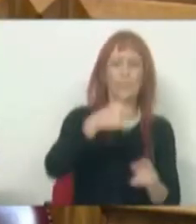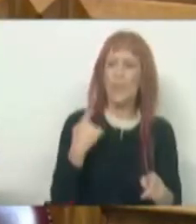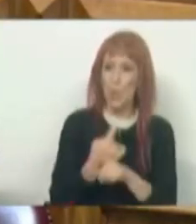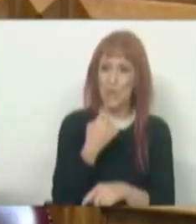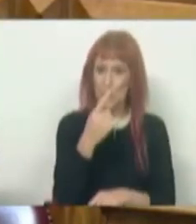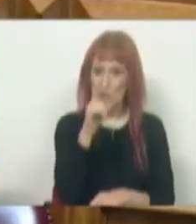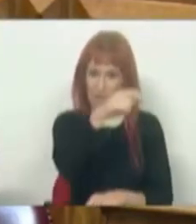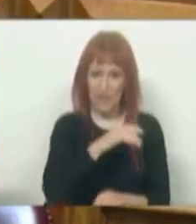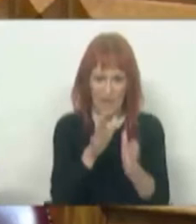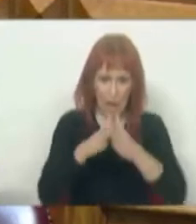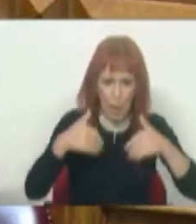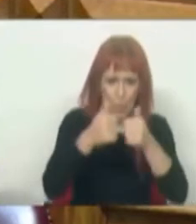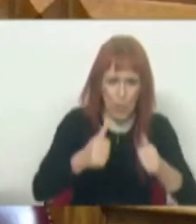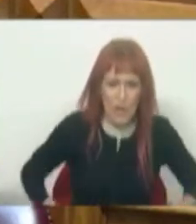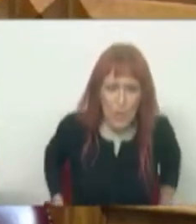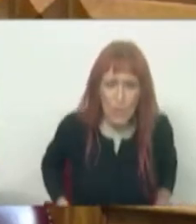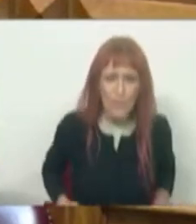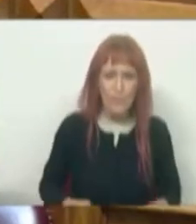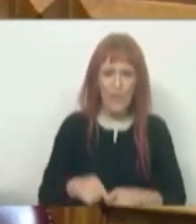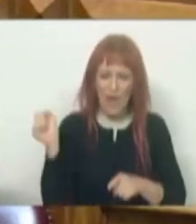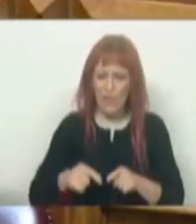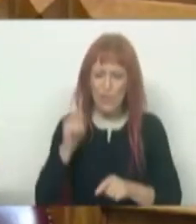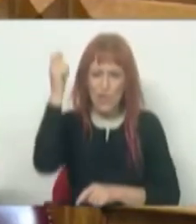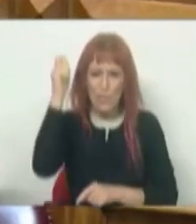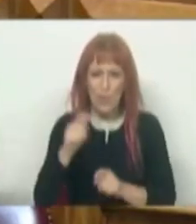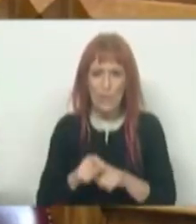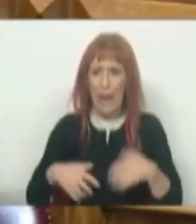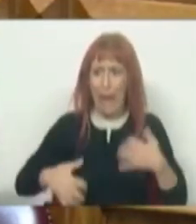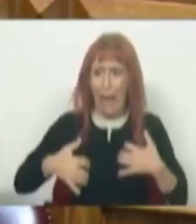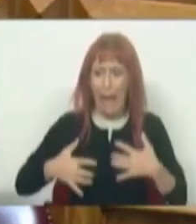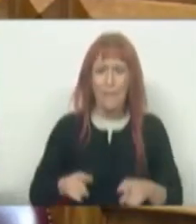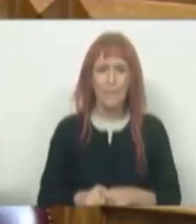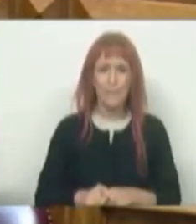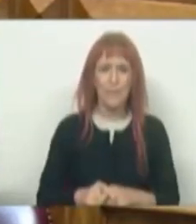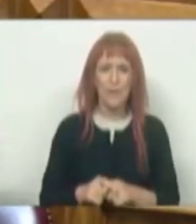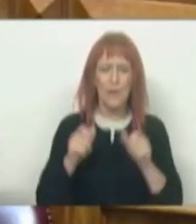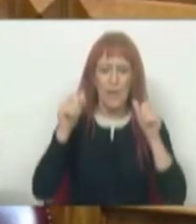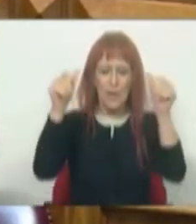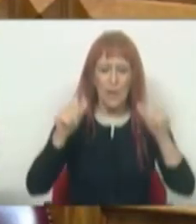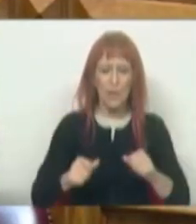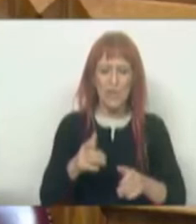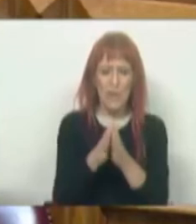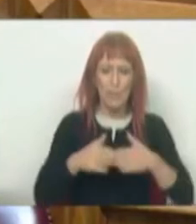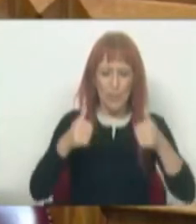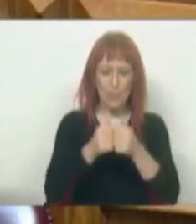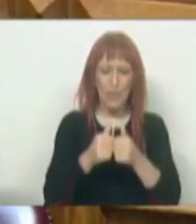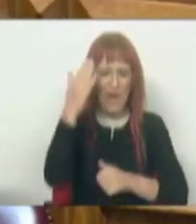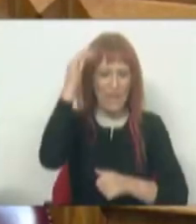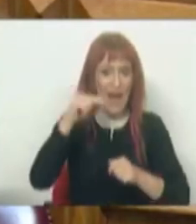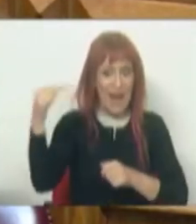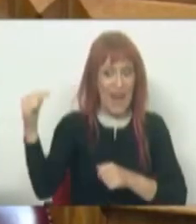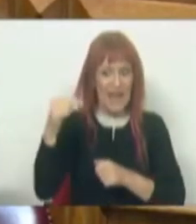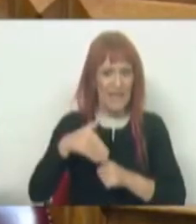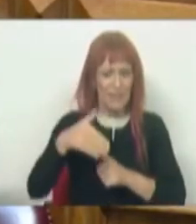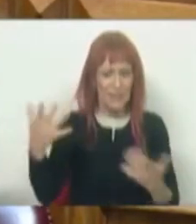dizer-lhe, Reino Unido, fundos de pensão em pânico, notação do Reino Unido em perspectiva negativa,